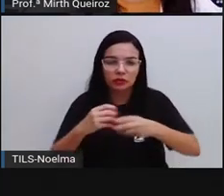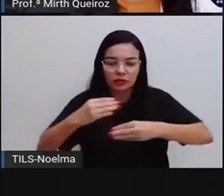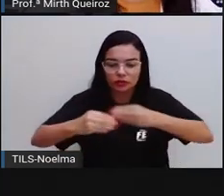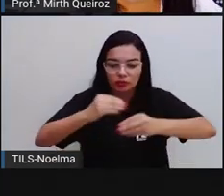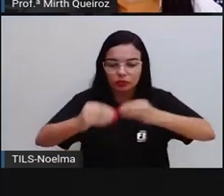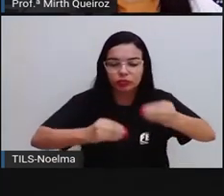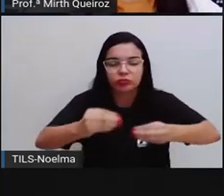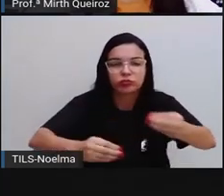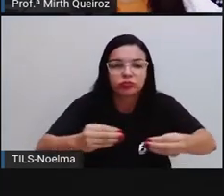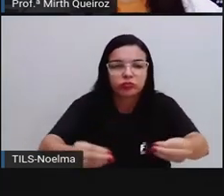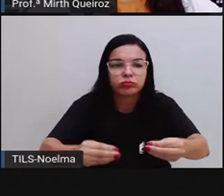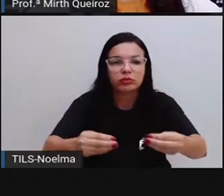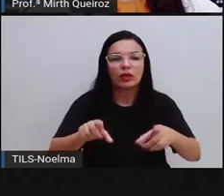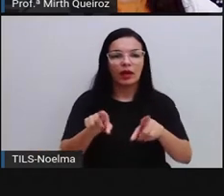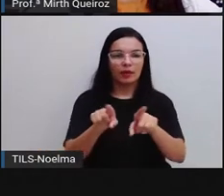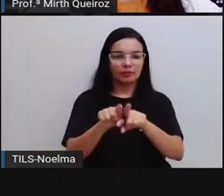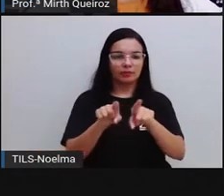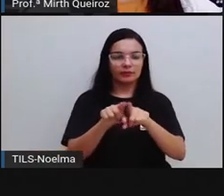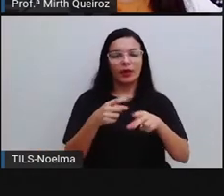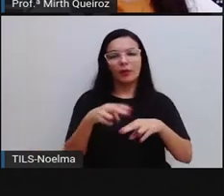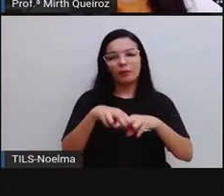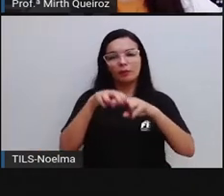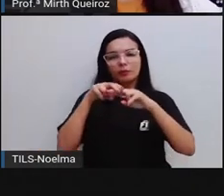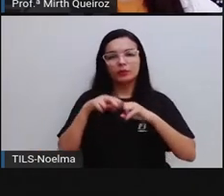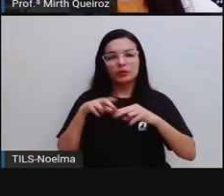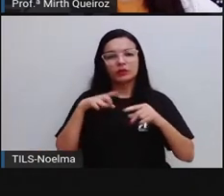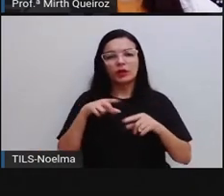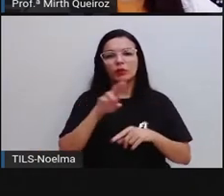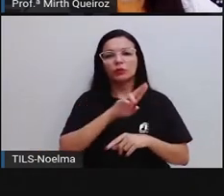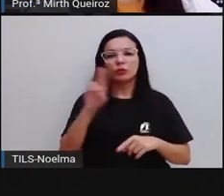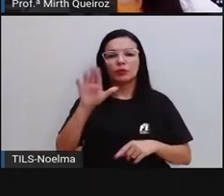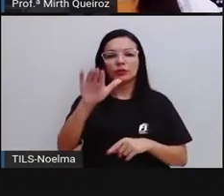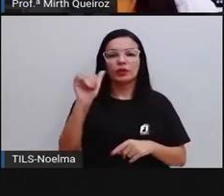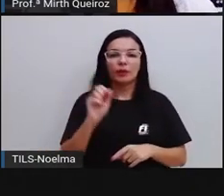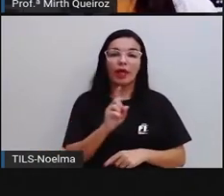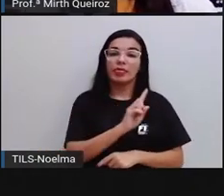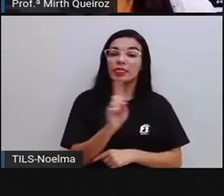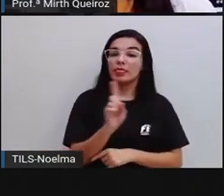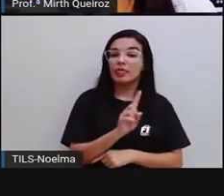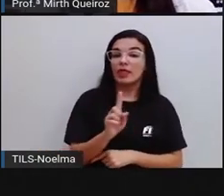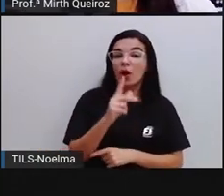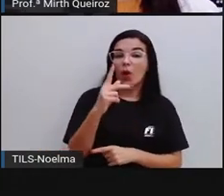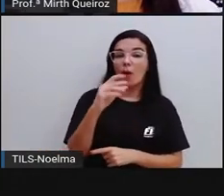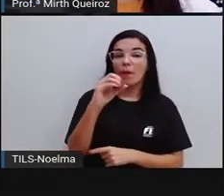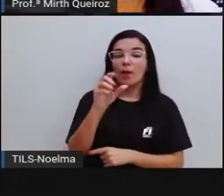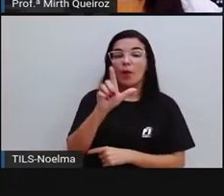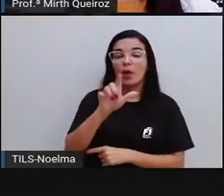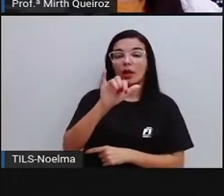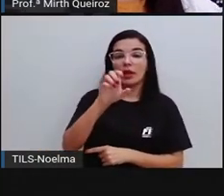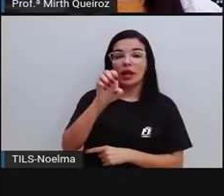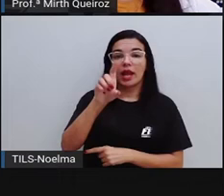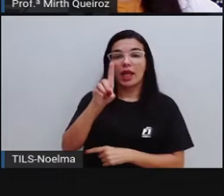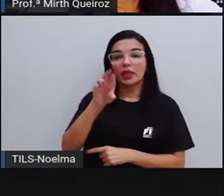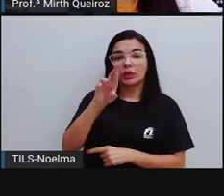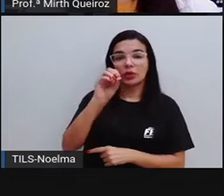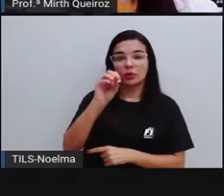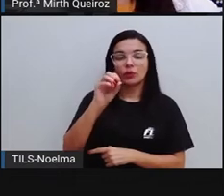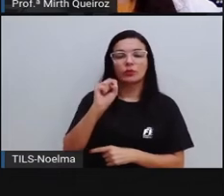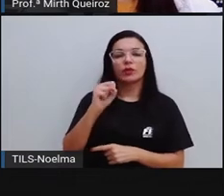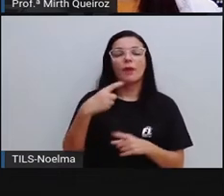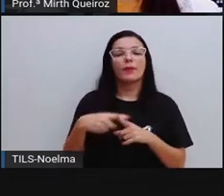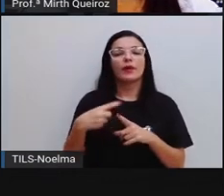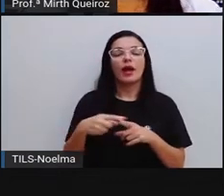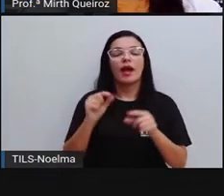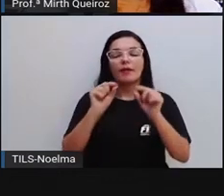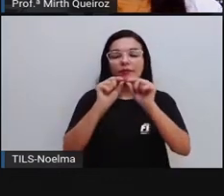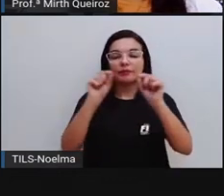rolar. Por isso, os corpos redondos, eles também são chamados de não poliedros, porque os poliedros, eles vão ser formados